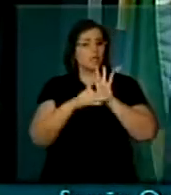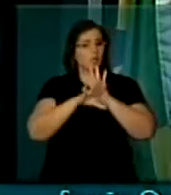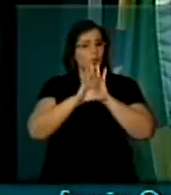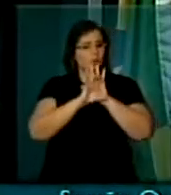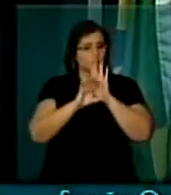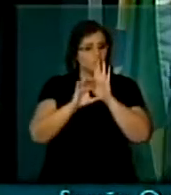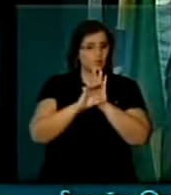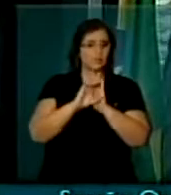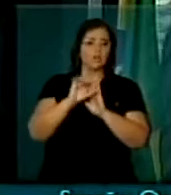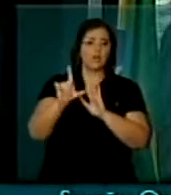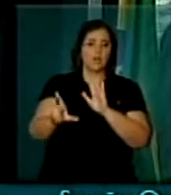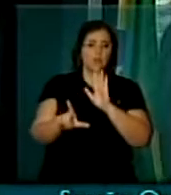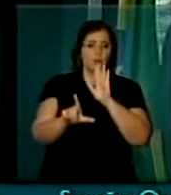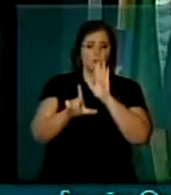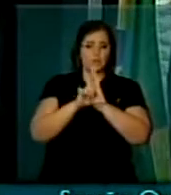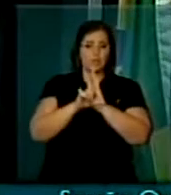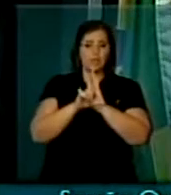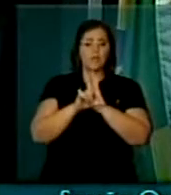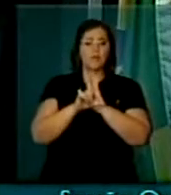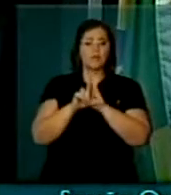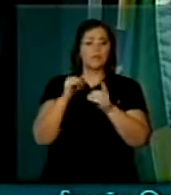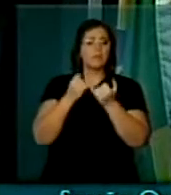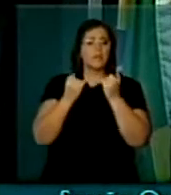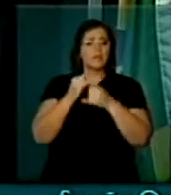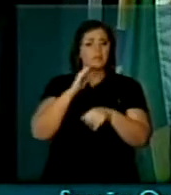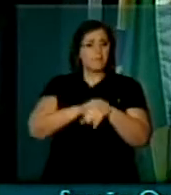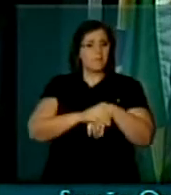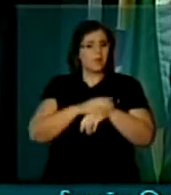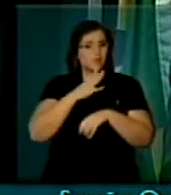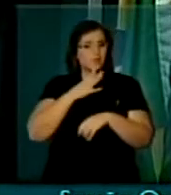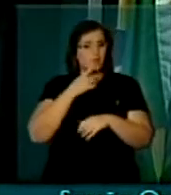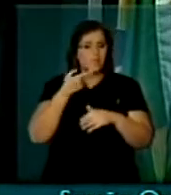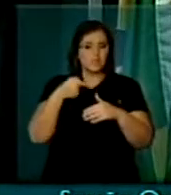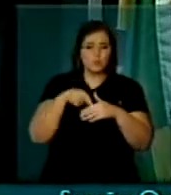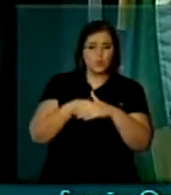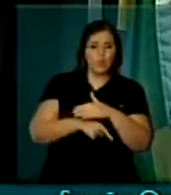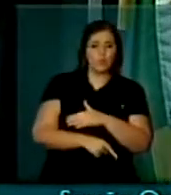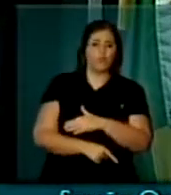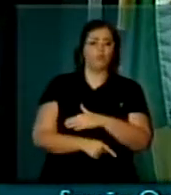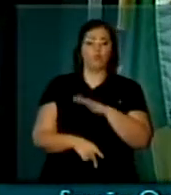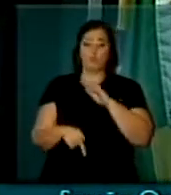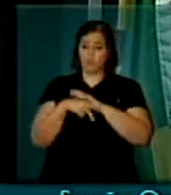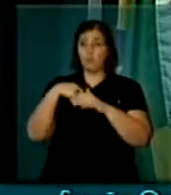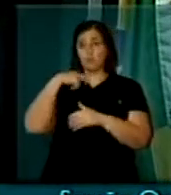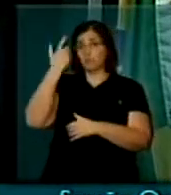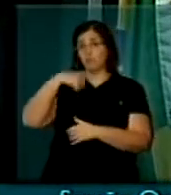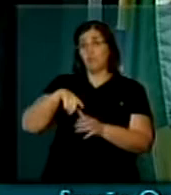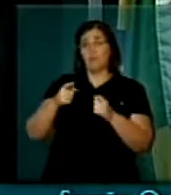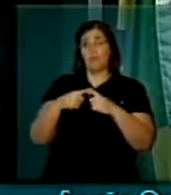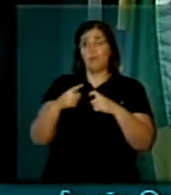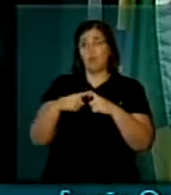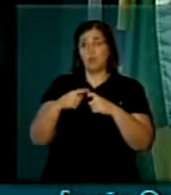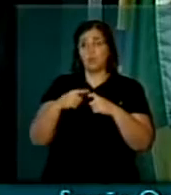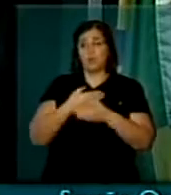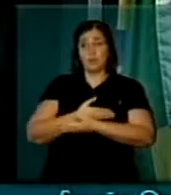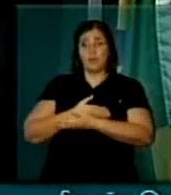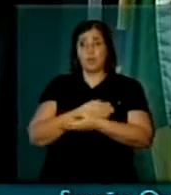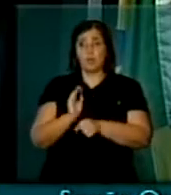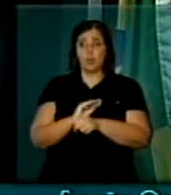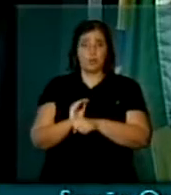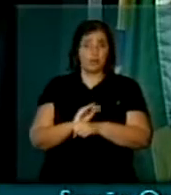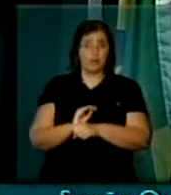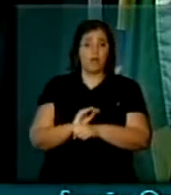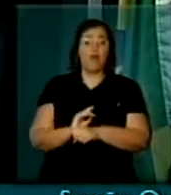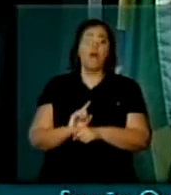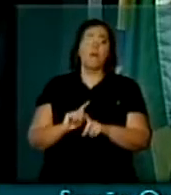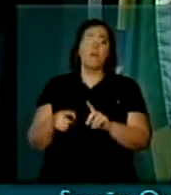com muito mais conhecimento e muito mais habilidade que este pobre médico pediatra. Mas eu